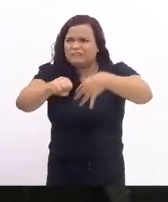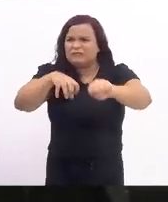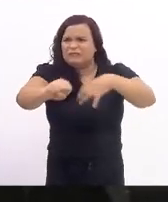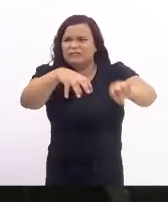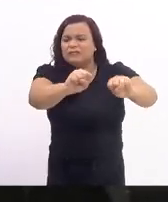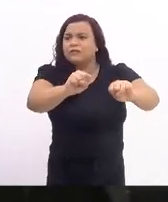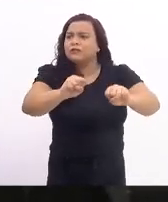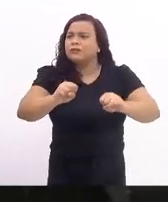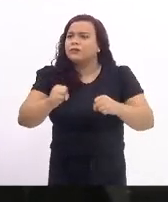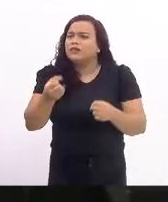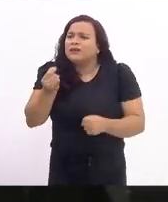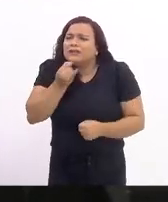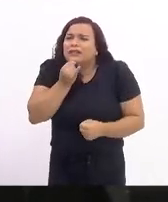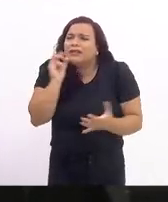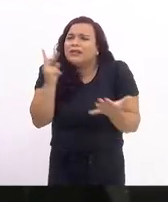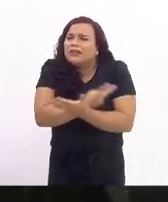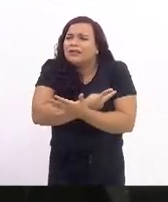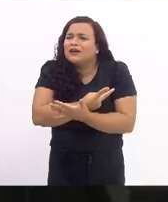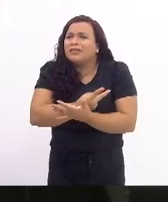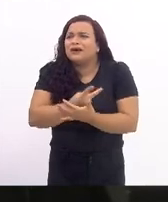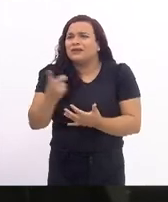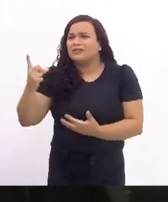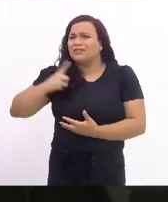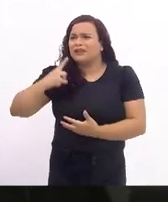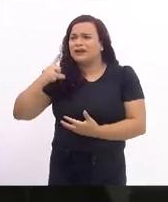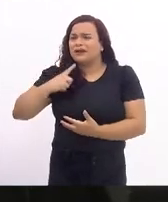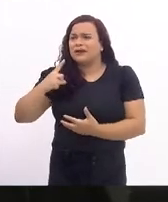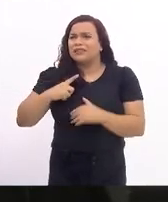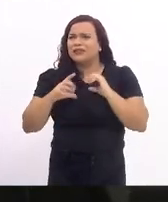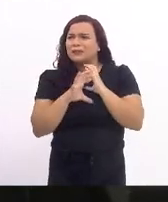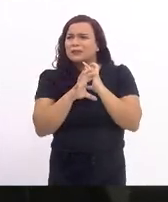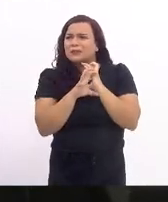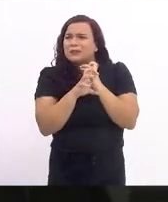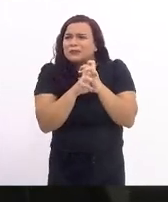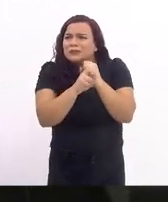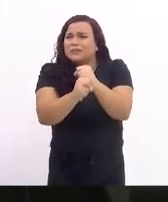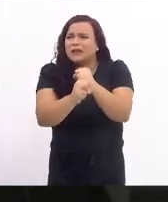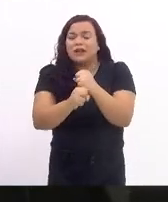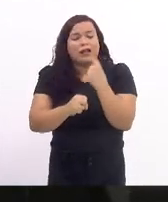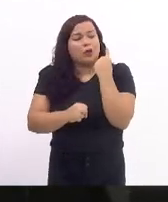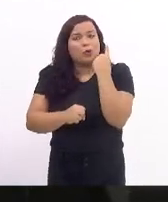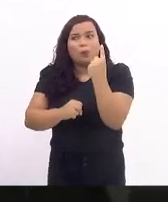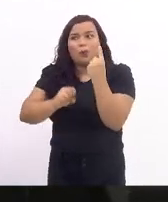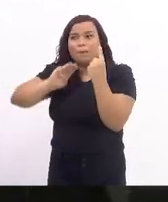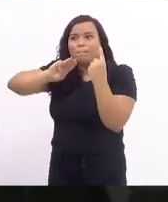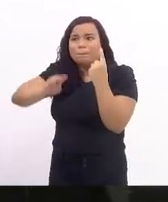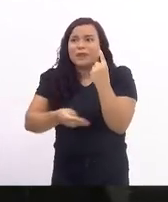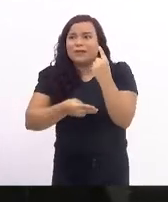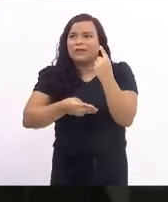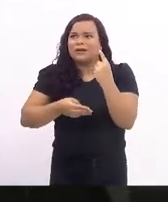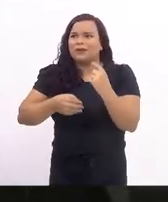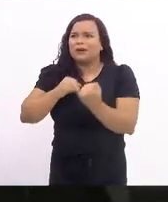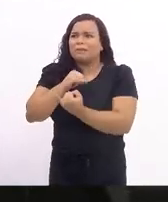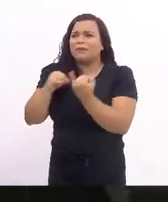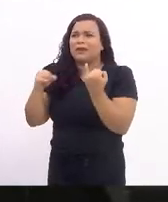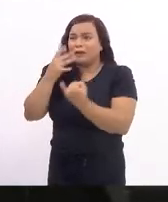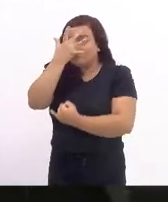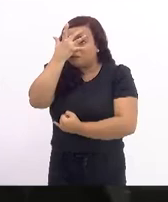tristemente, neste momento, um milhão e meio de refugiados.